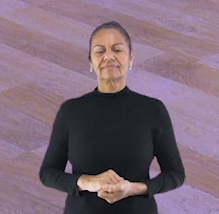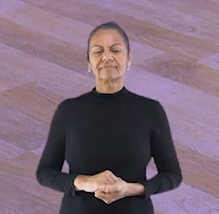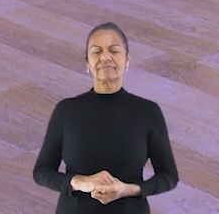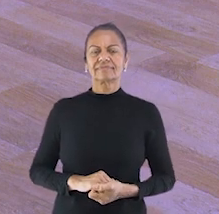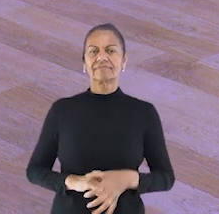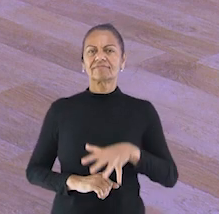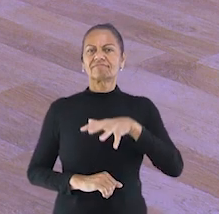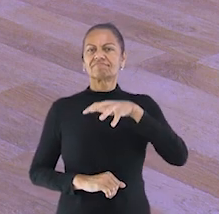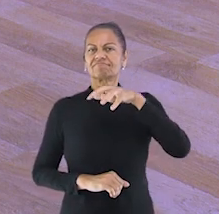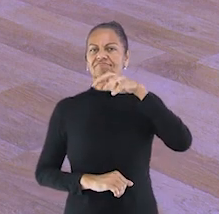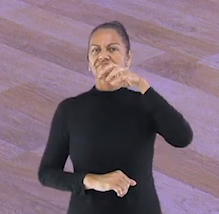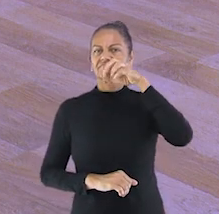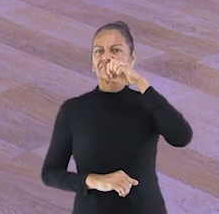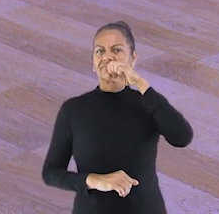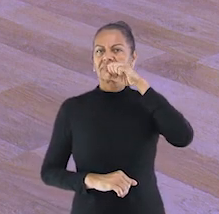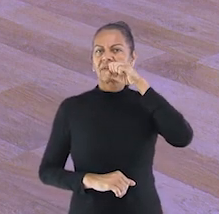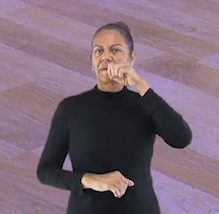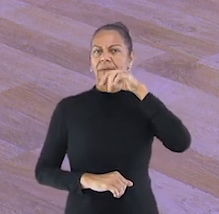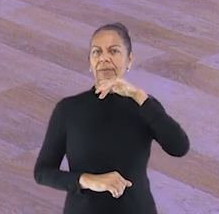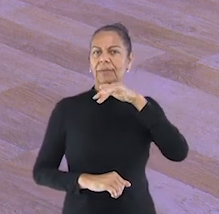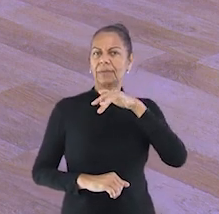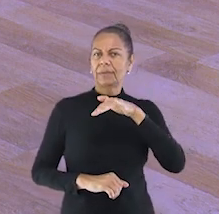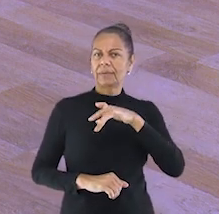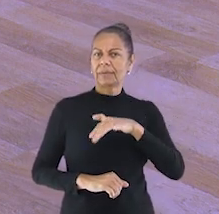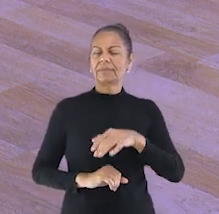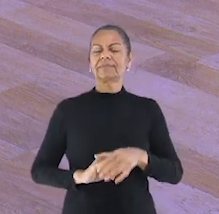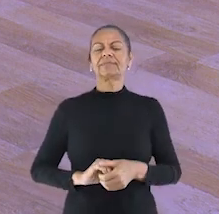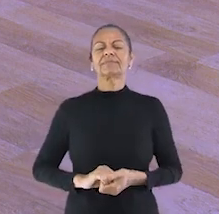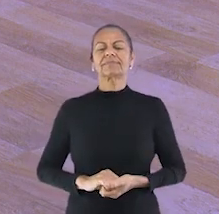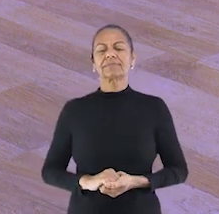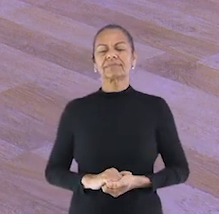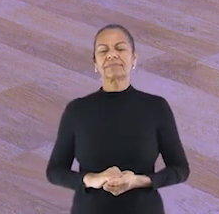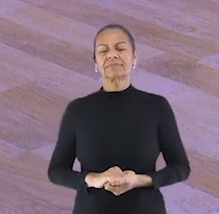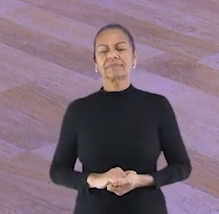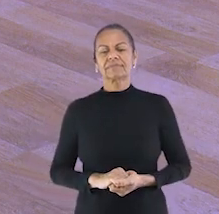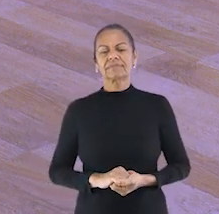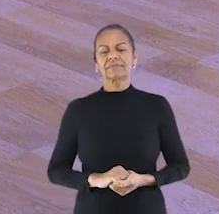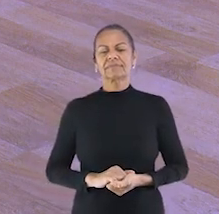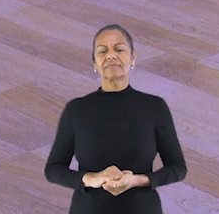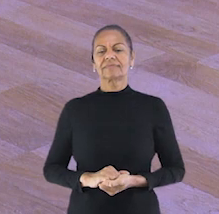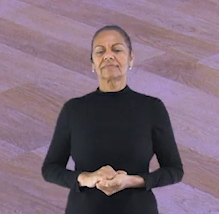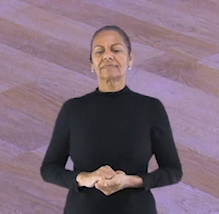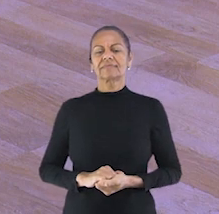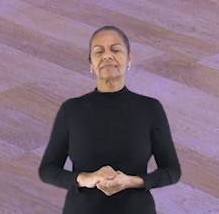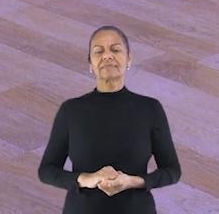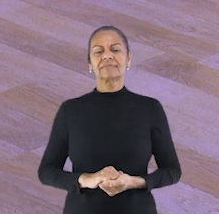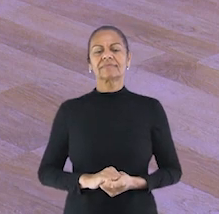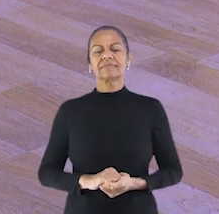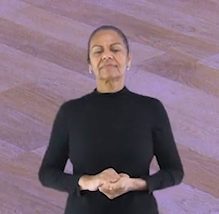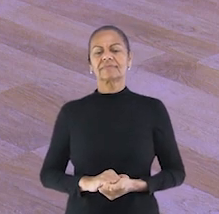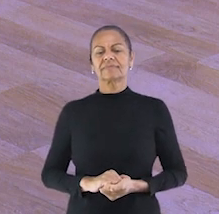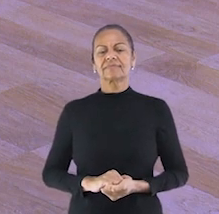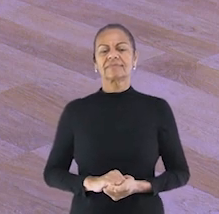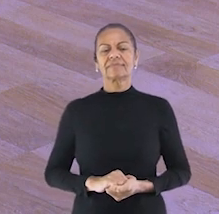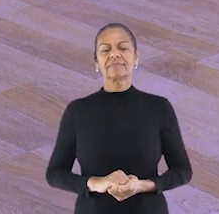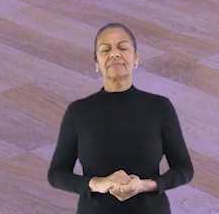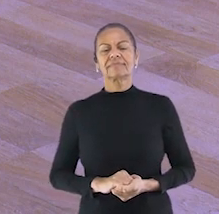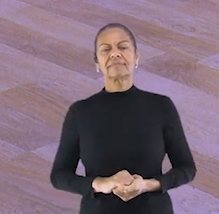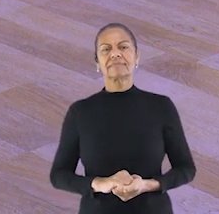três, quatro, cinco, seis,